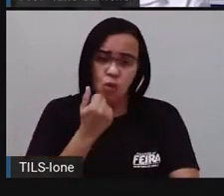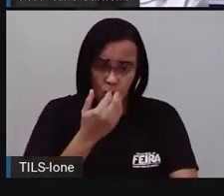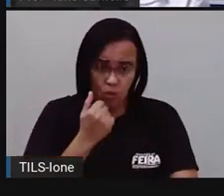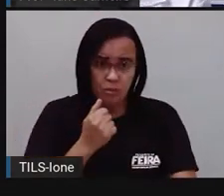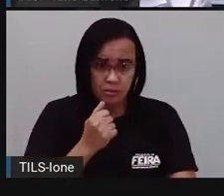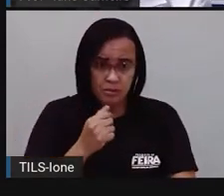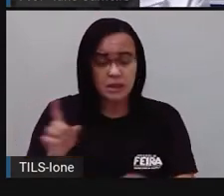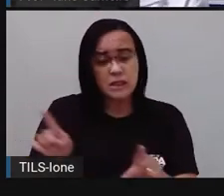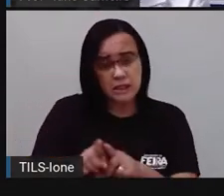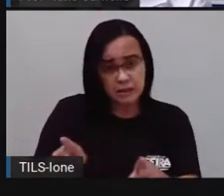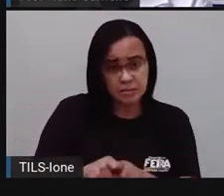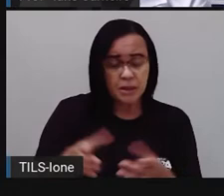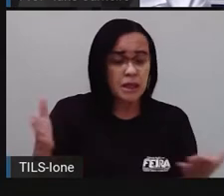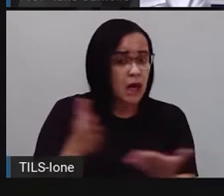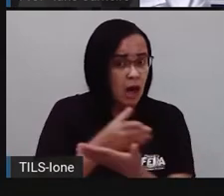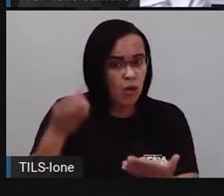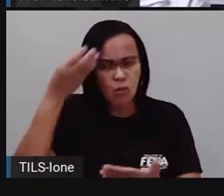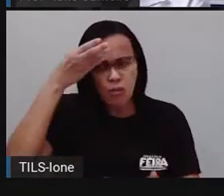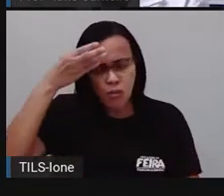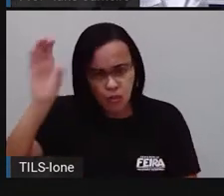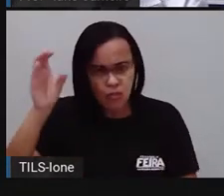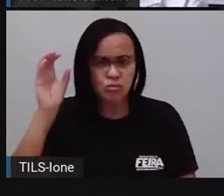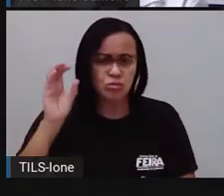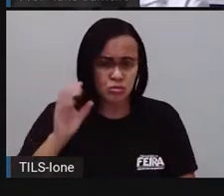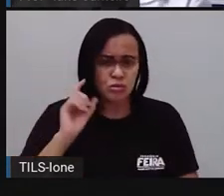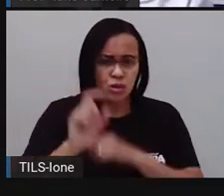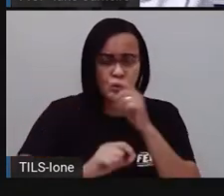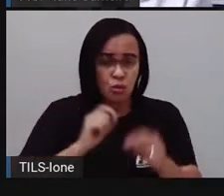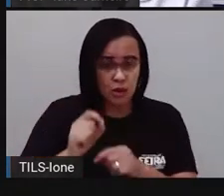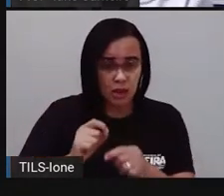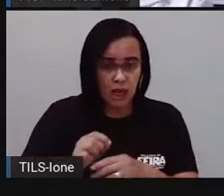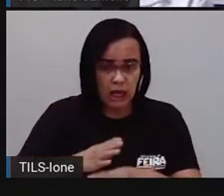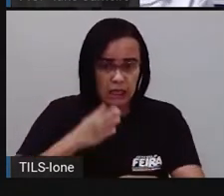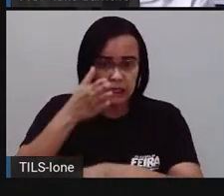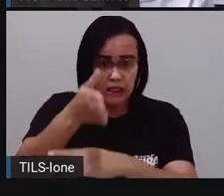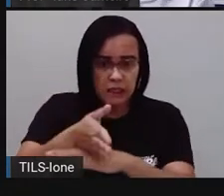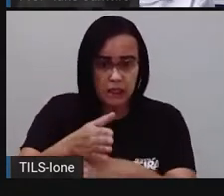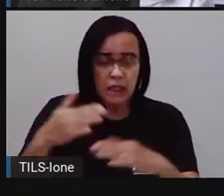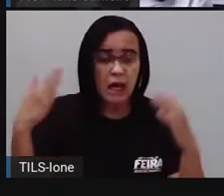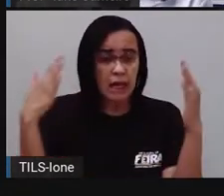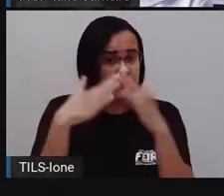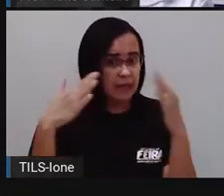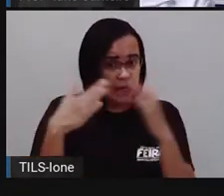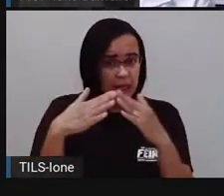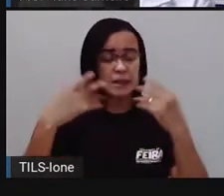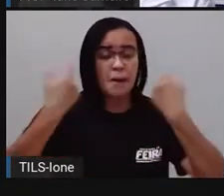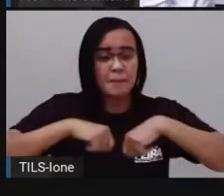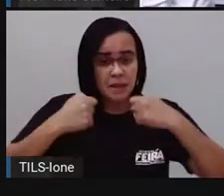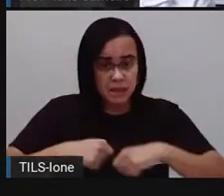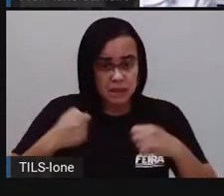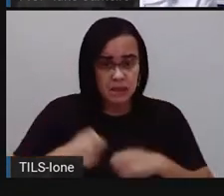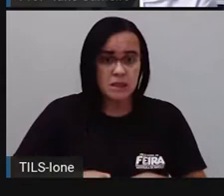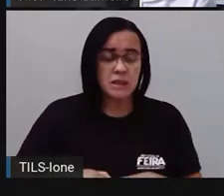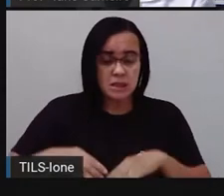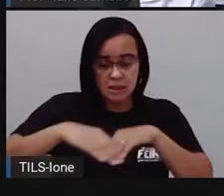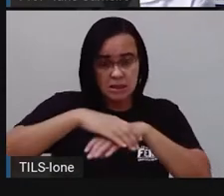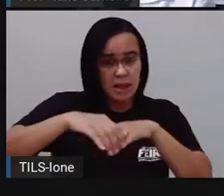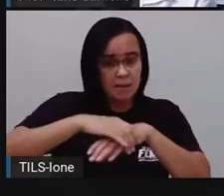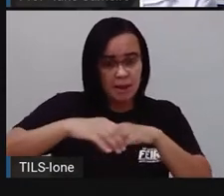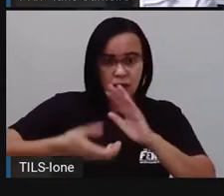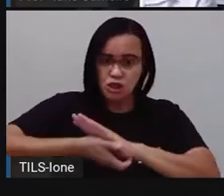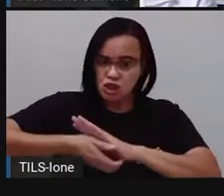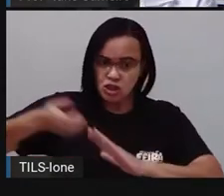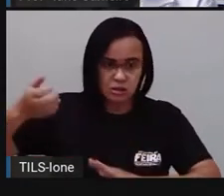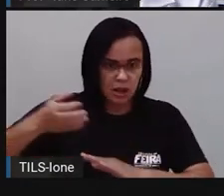casa de calçado, de sapato. Você tem que entrar de salto. Isso faz parte da cultura daquele povo, né? Isso